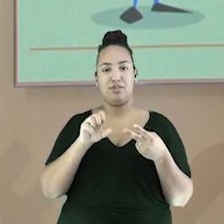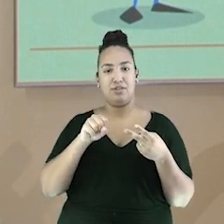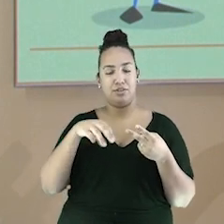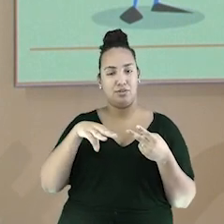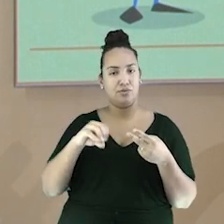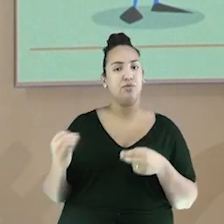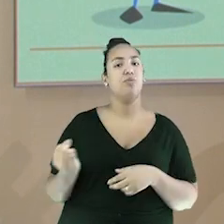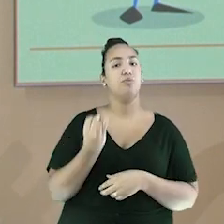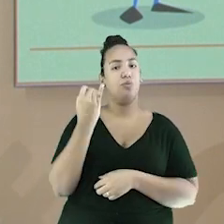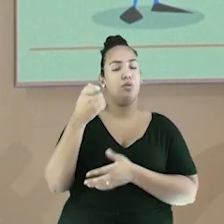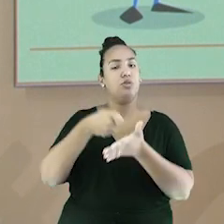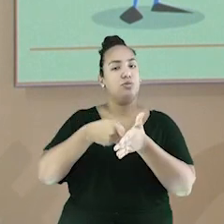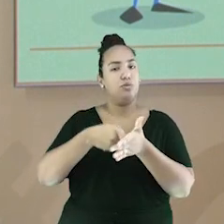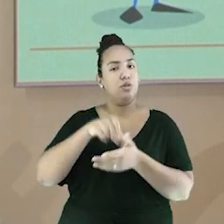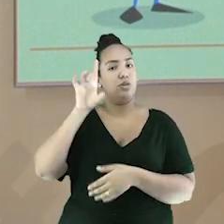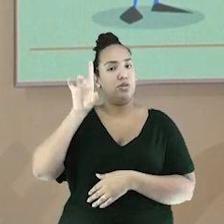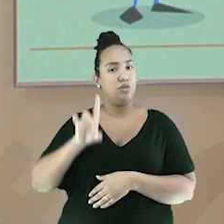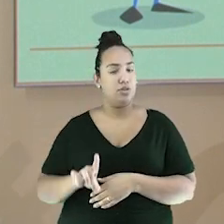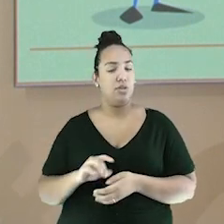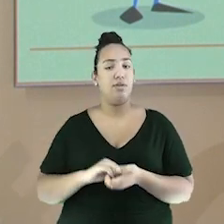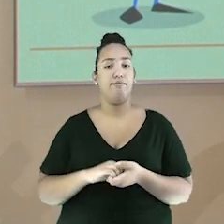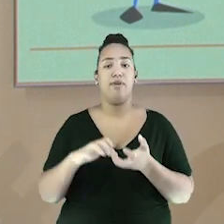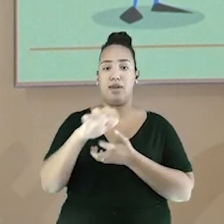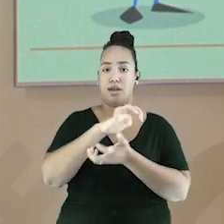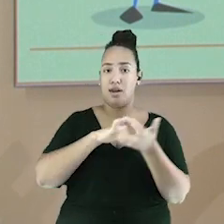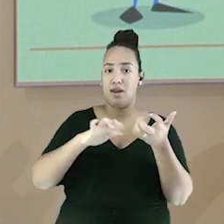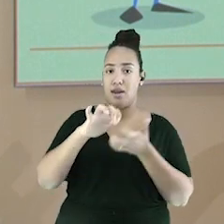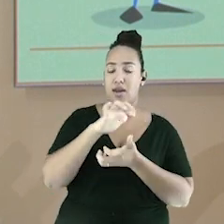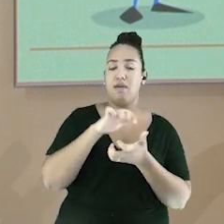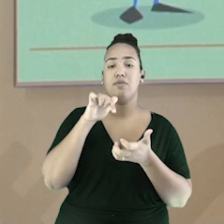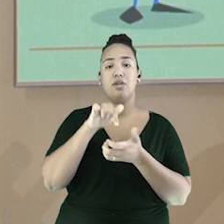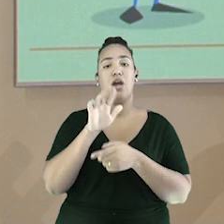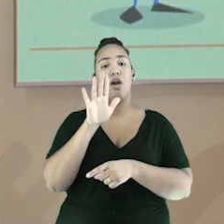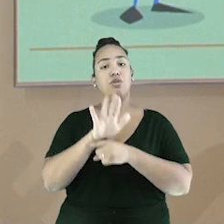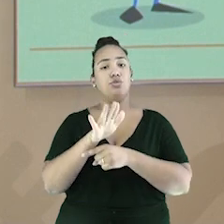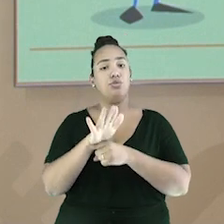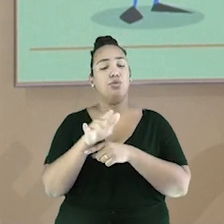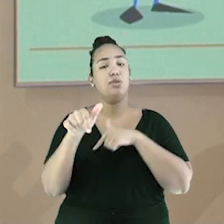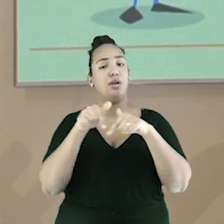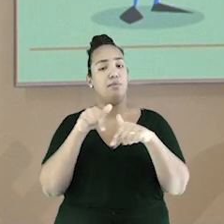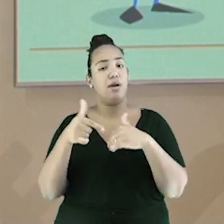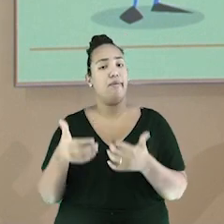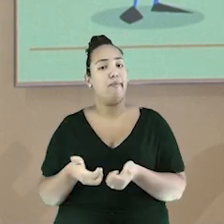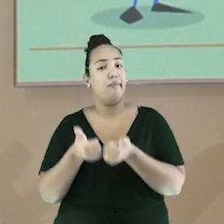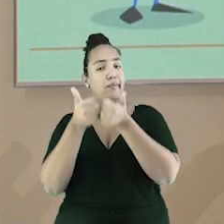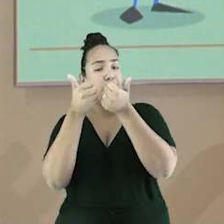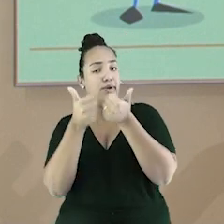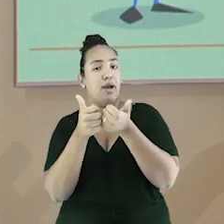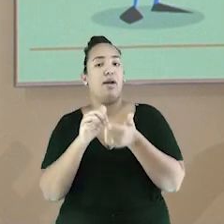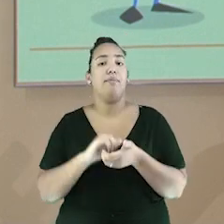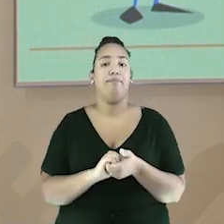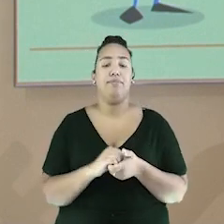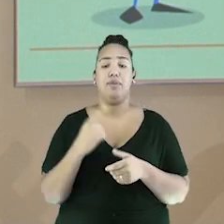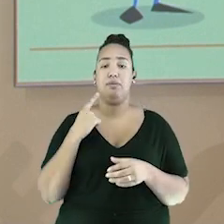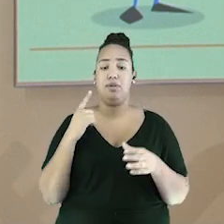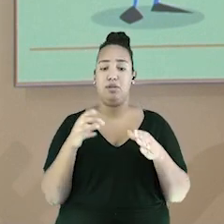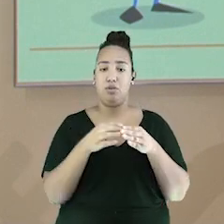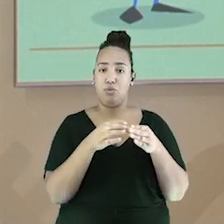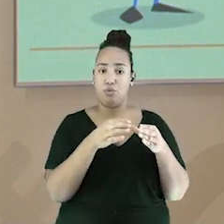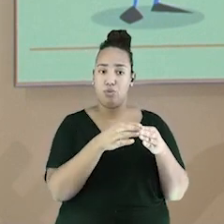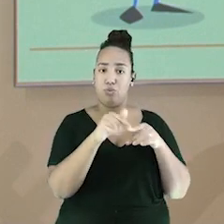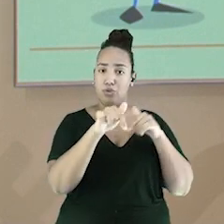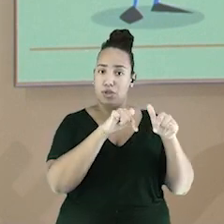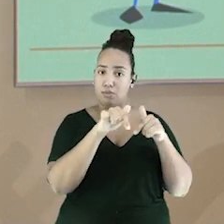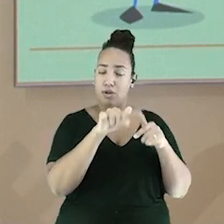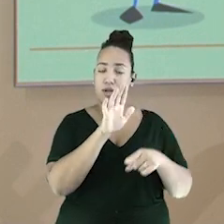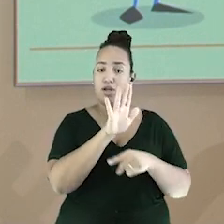pelo direito. As greves e mobilizações resultaram em algumas melhorias para os trabalhadores. Os sindicatos exercem um